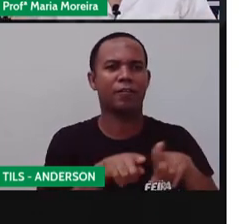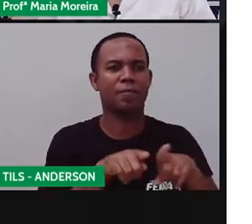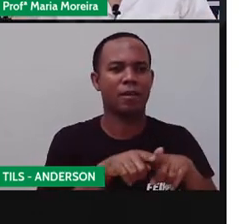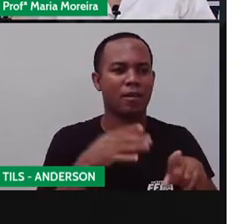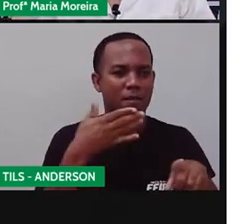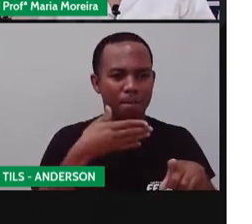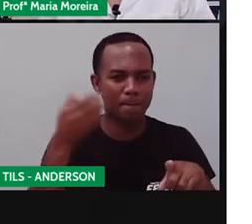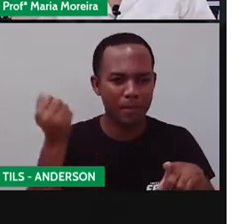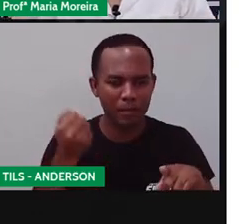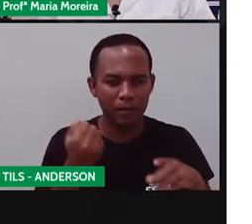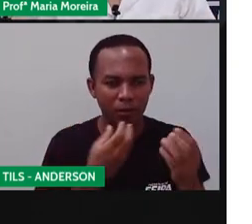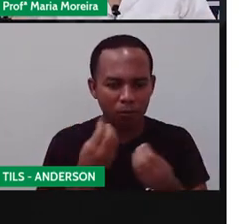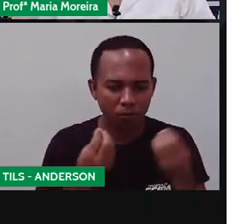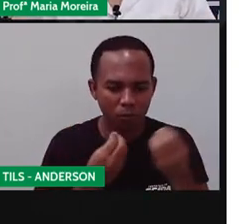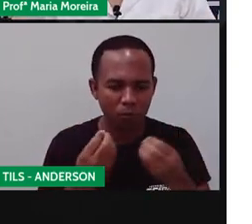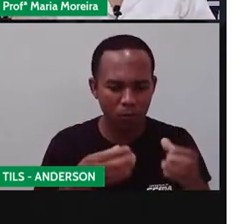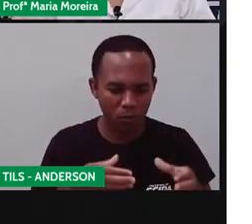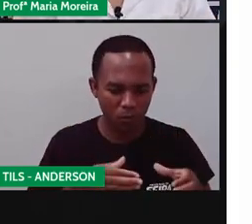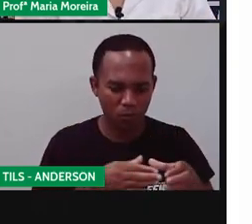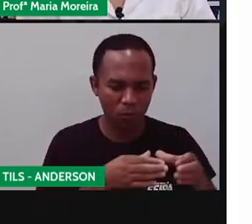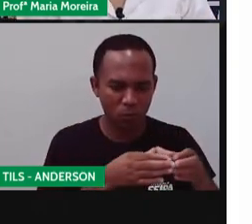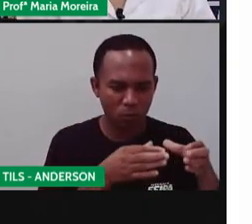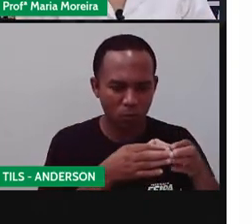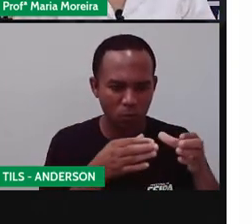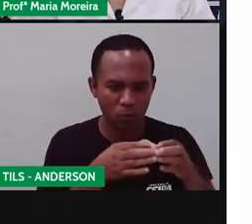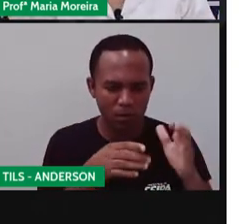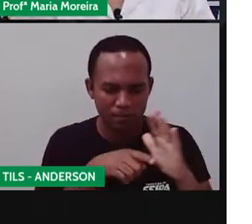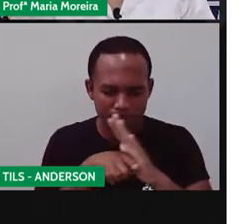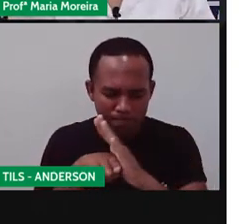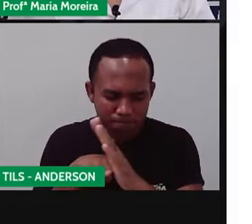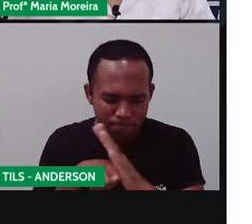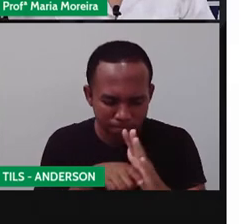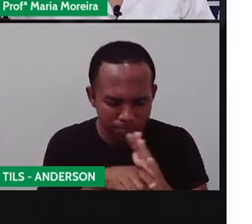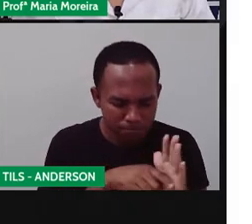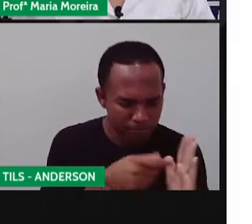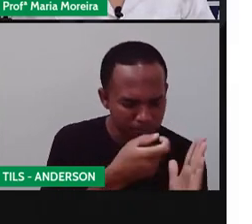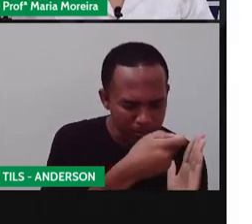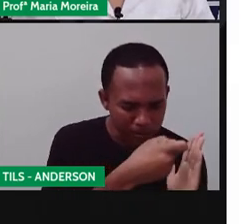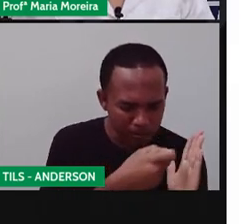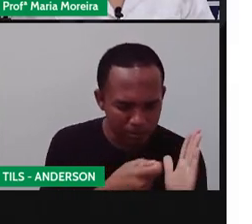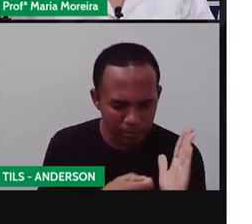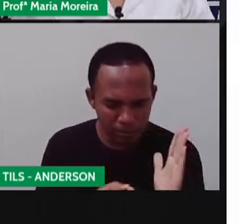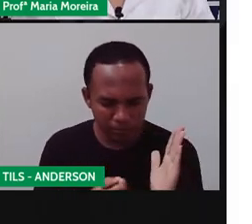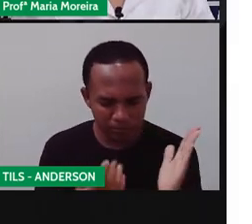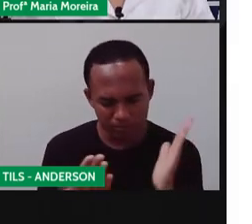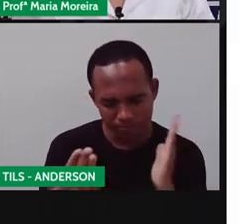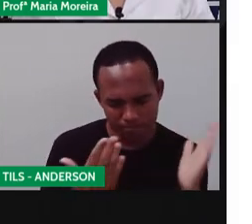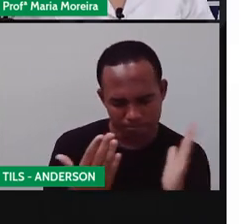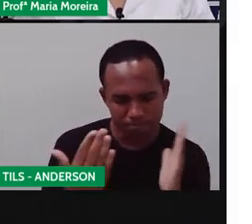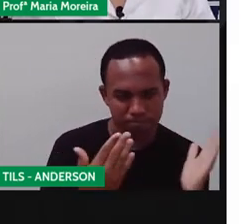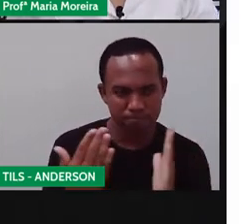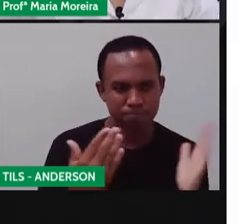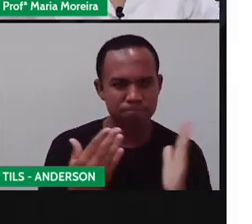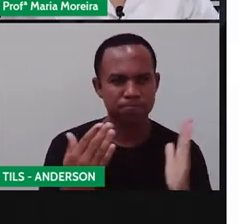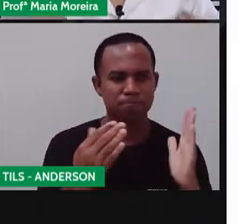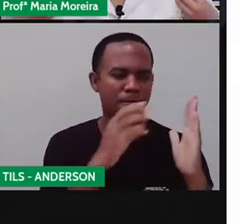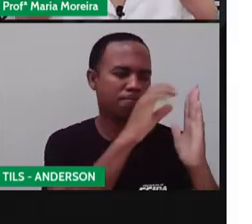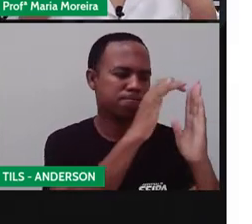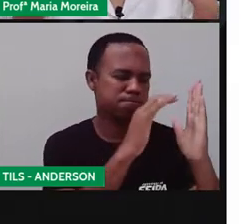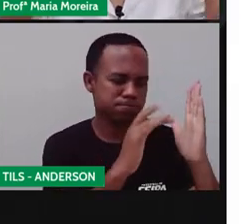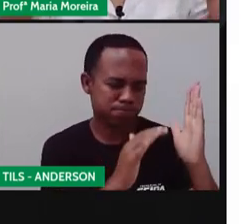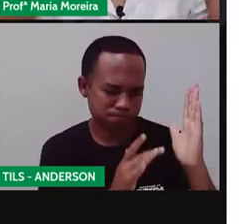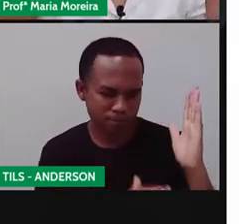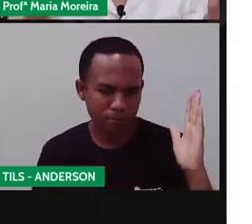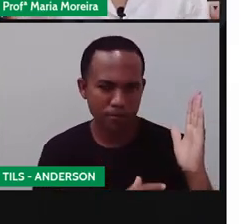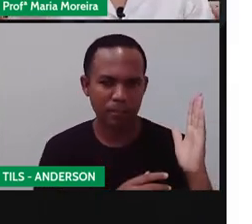os egípcios desenvolveram sistemas de medidas e escrita baseados nos hieroglifos. Então, os